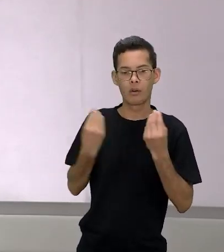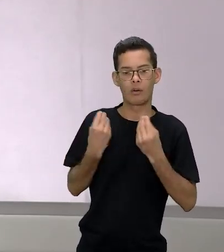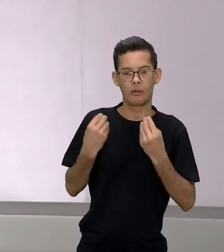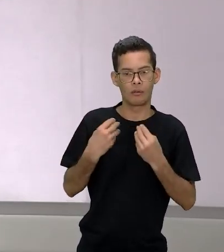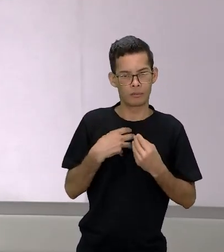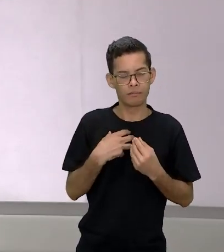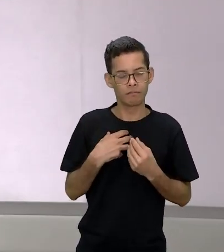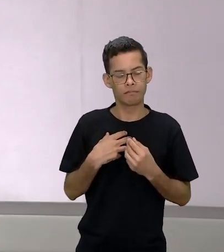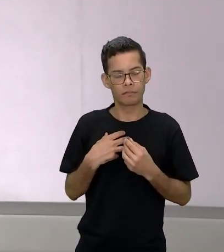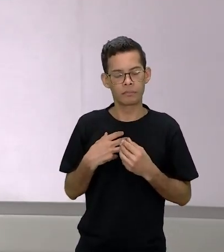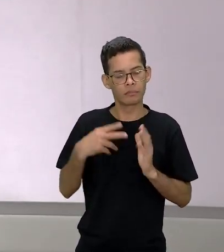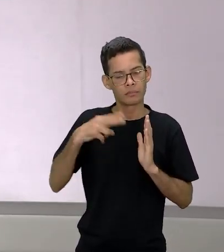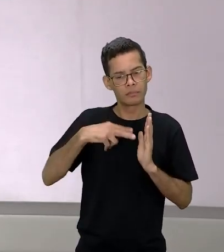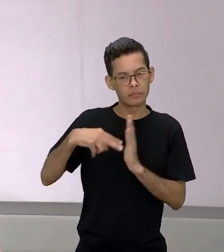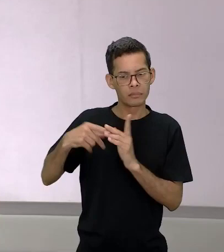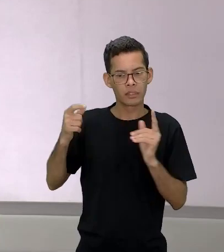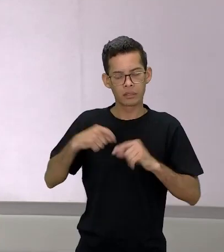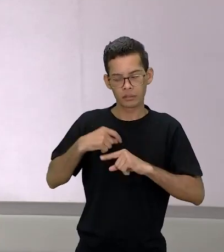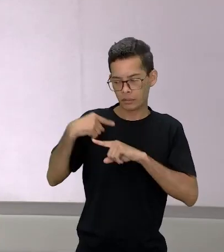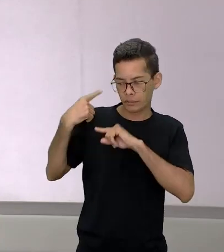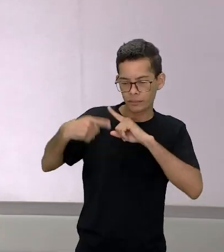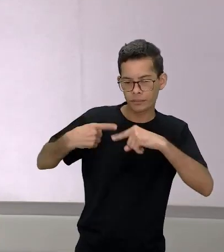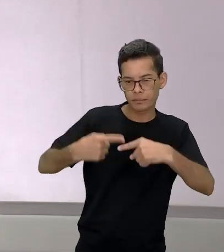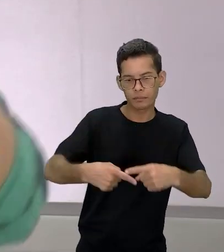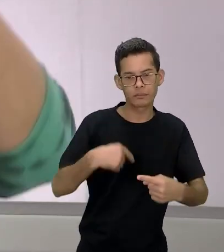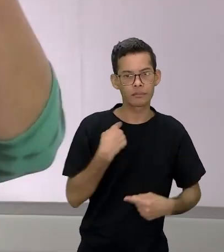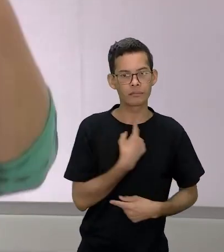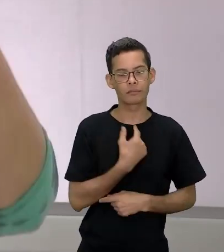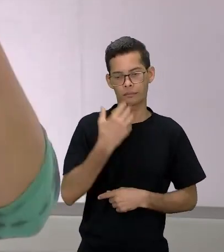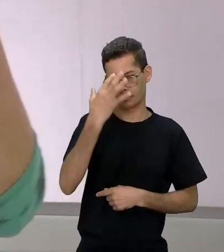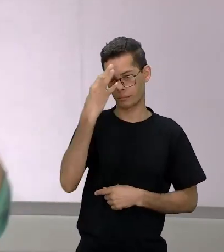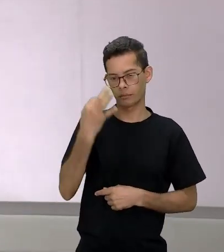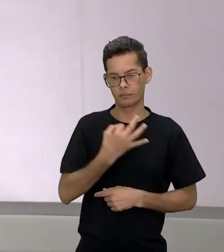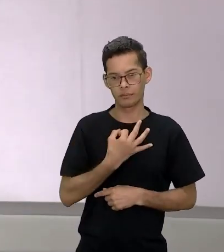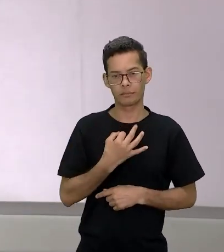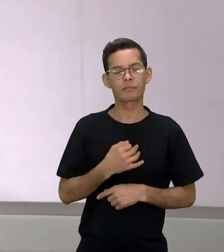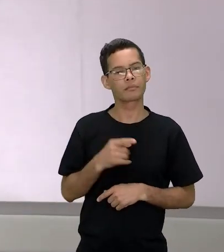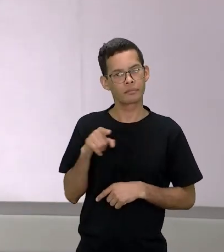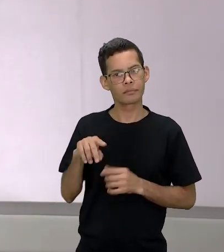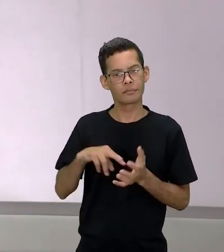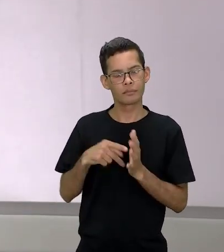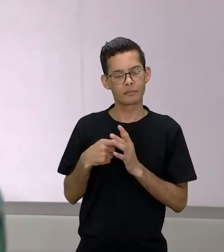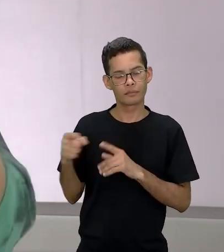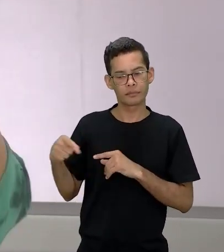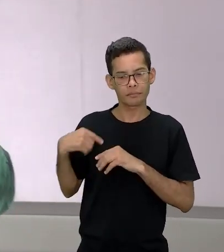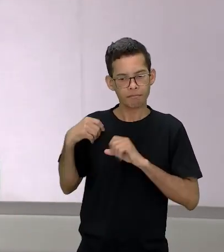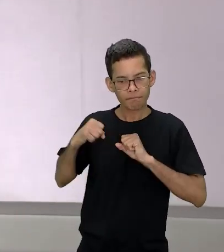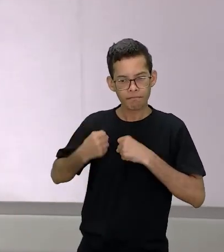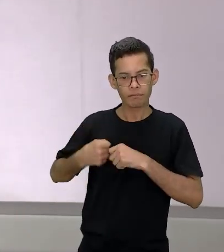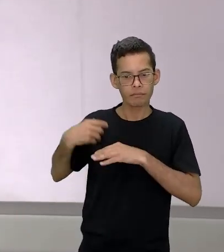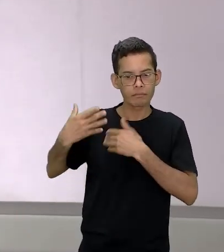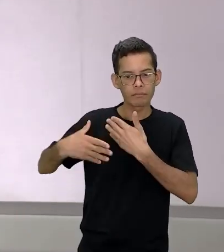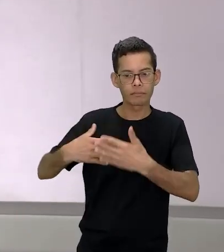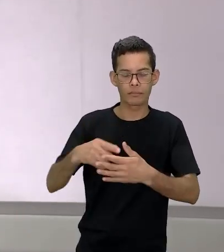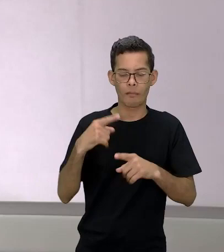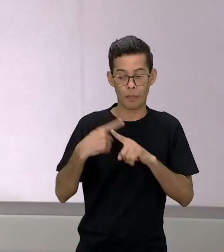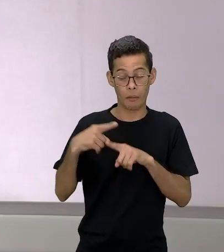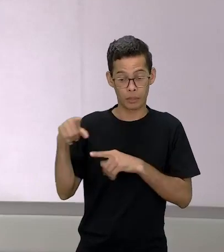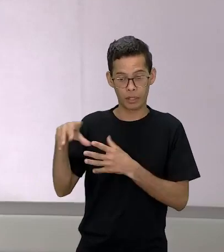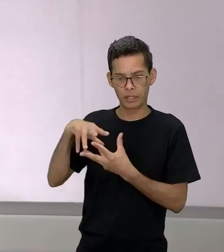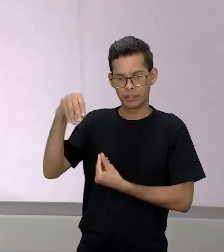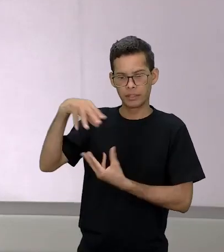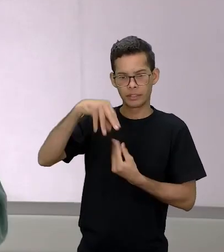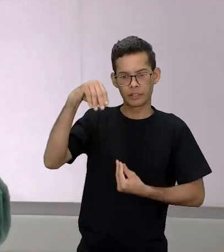toda essa é que toda essa ancestralidade são desdobramentos dela também né porque os espíritos se comunicavam com